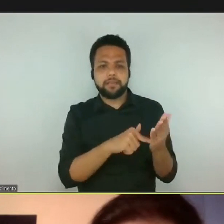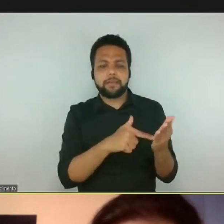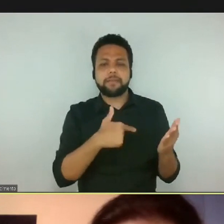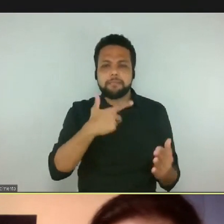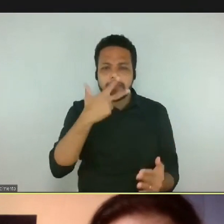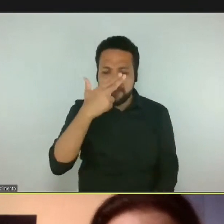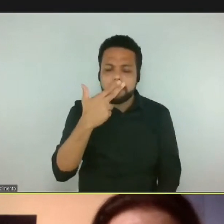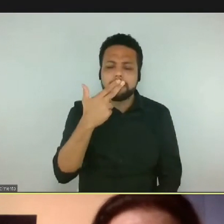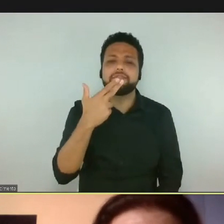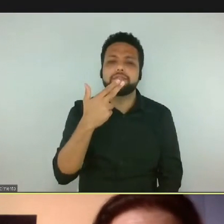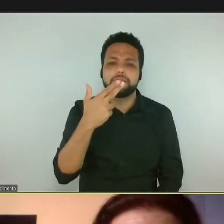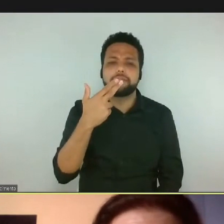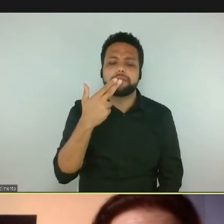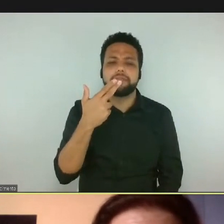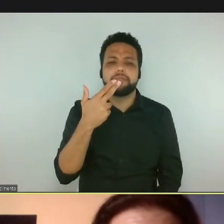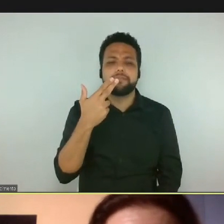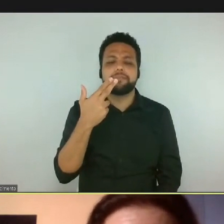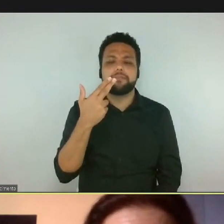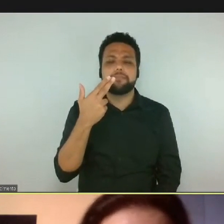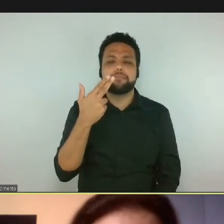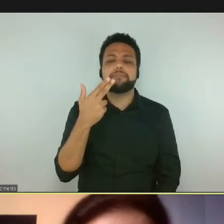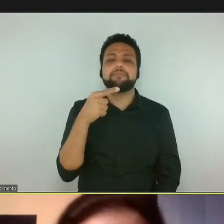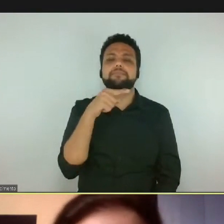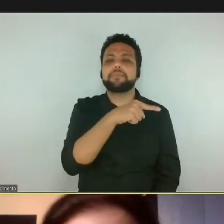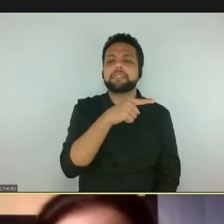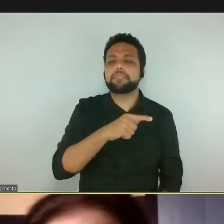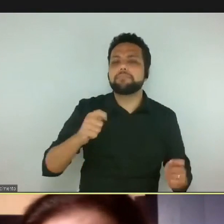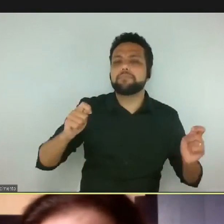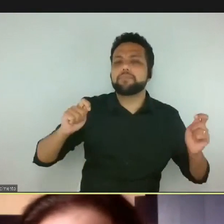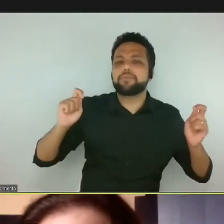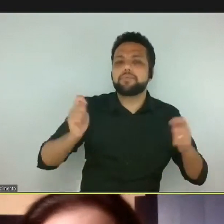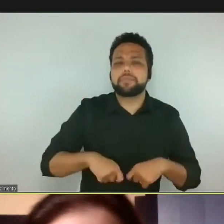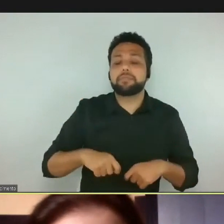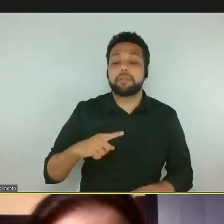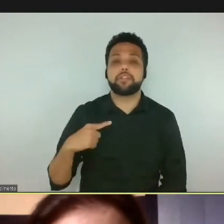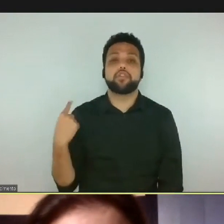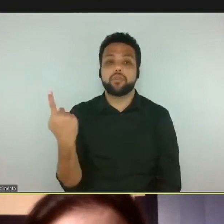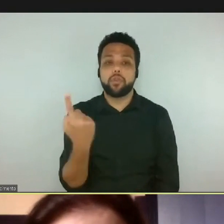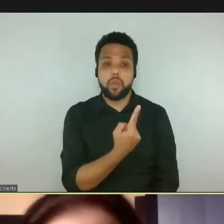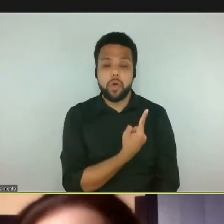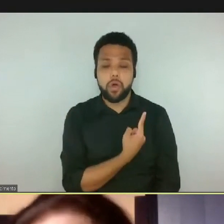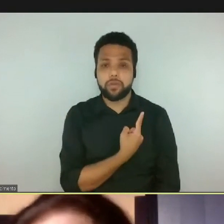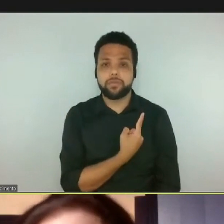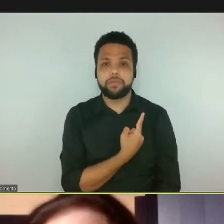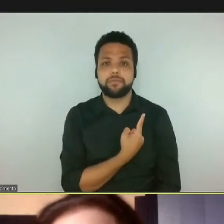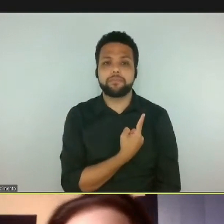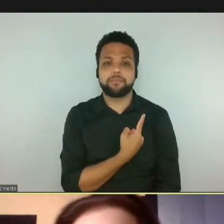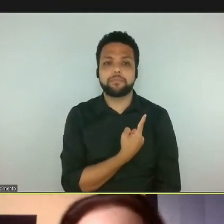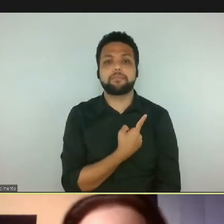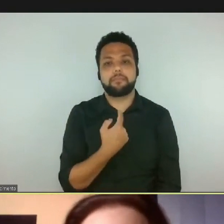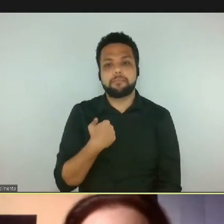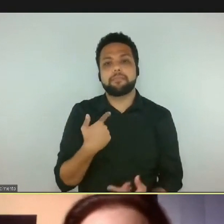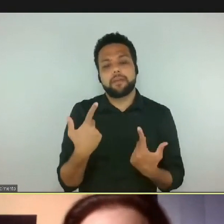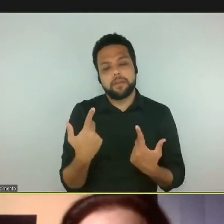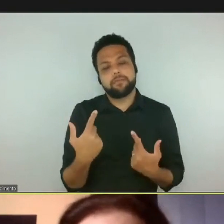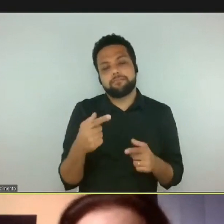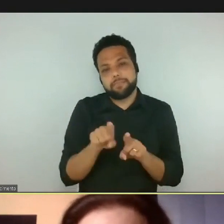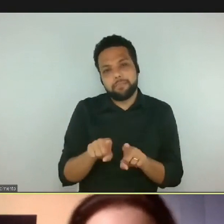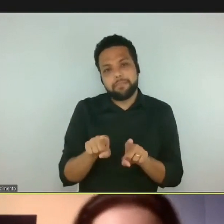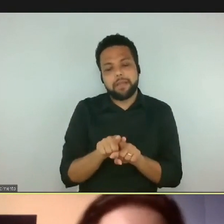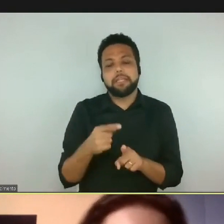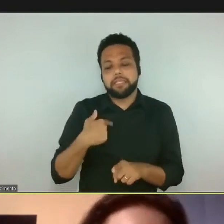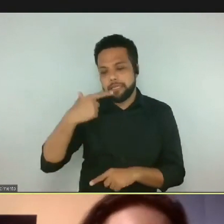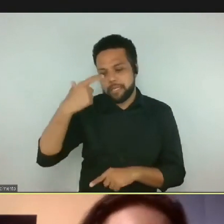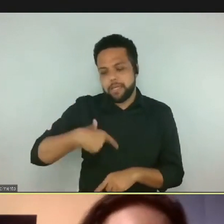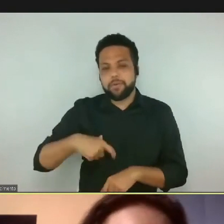possibilidade que nós, eu também, educadora, temos